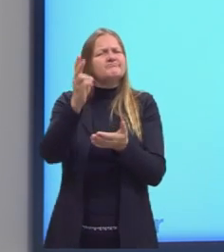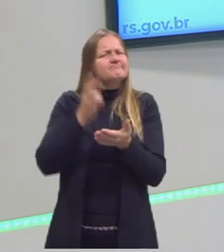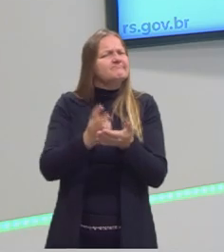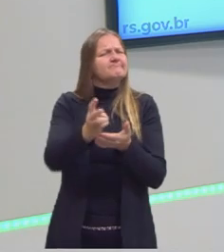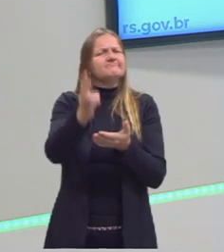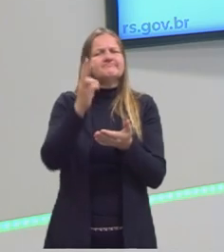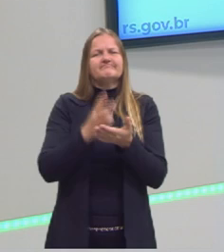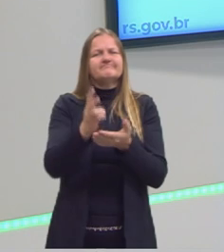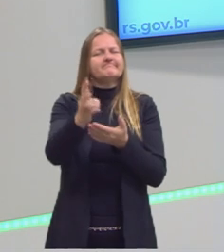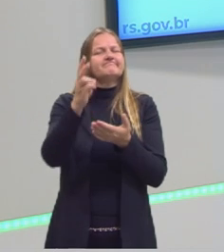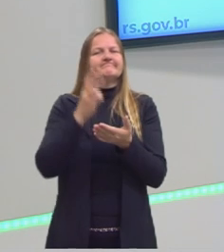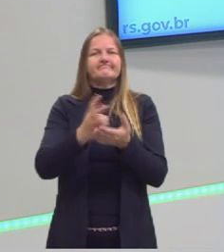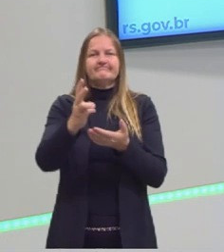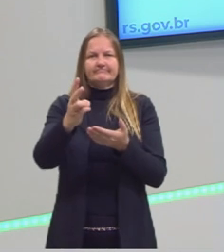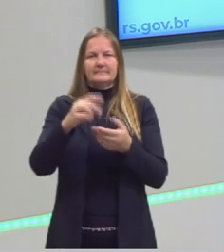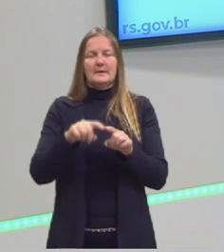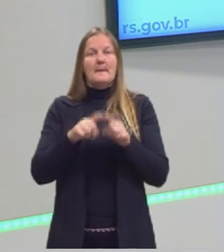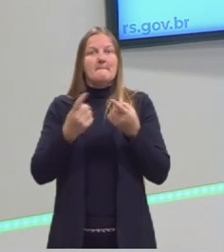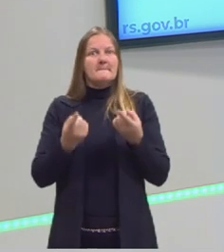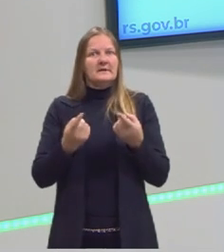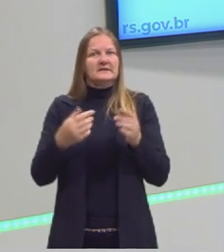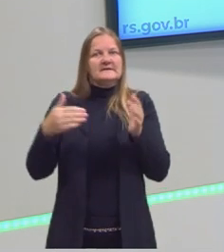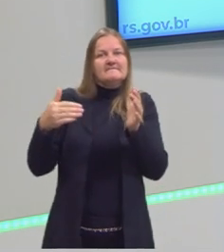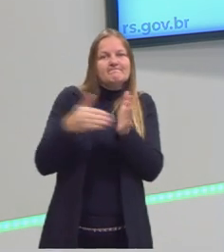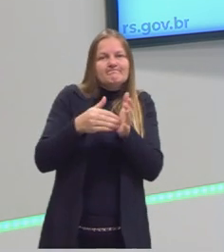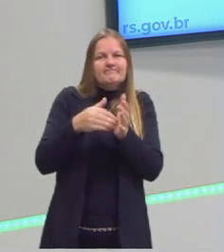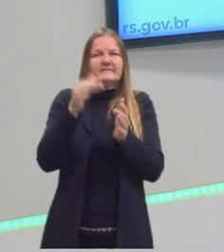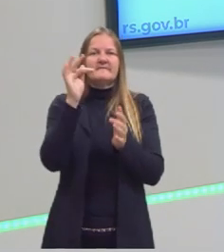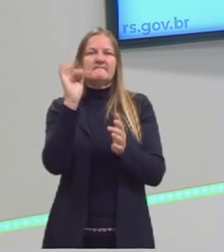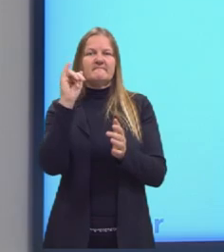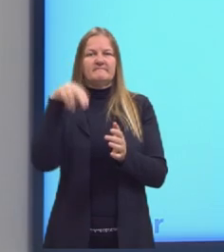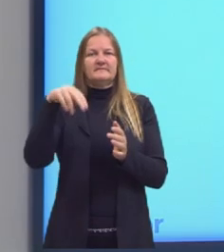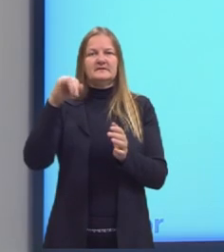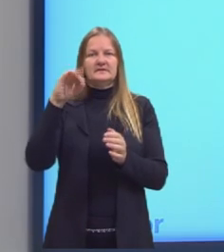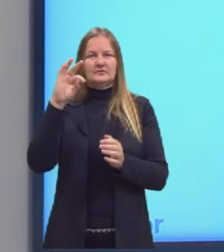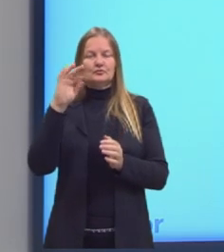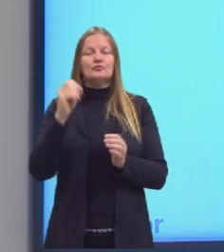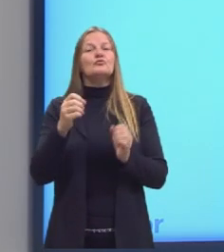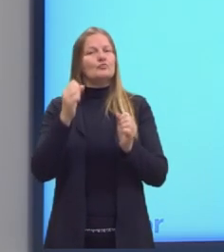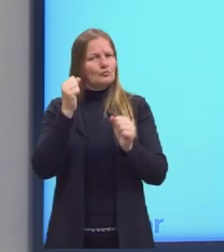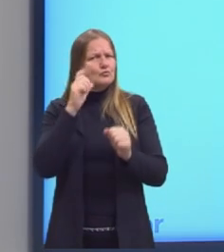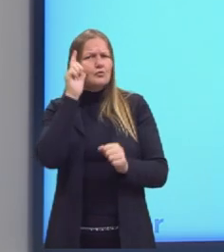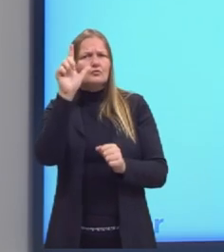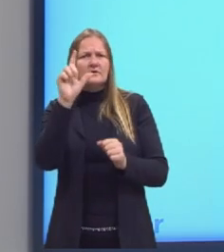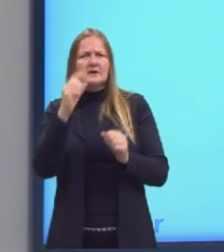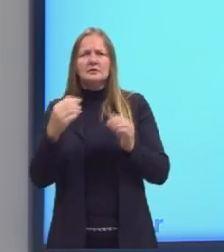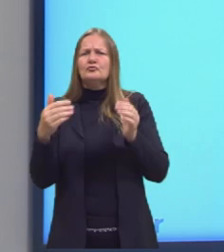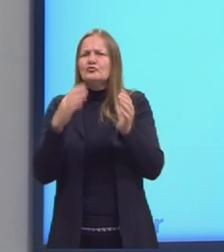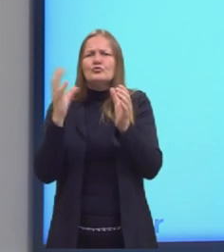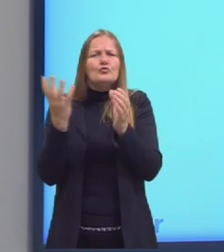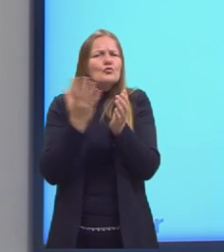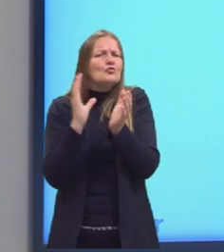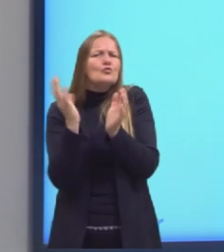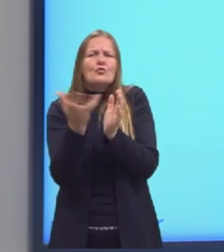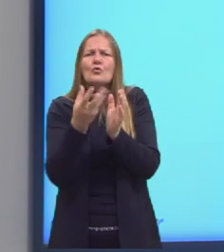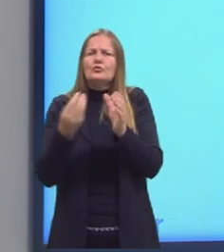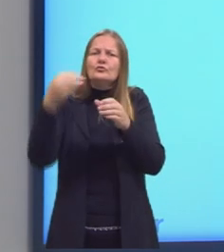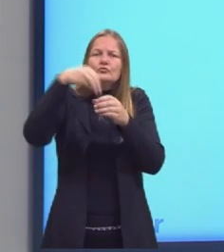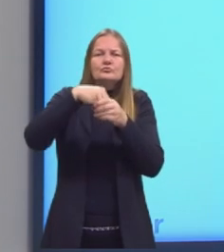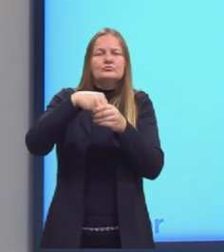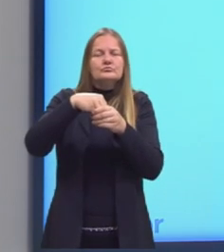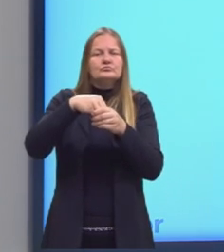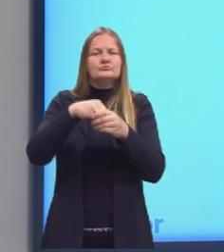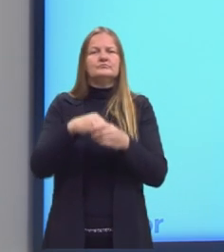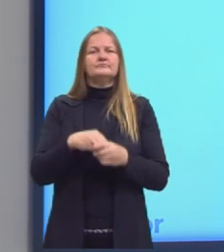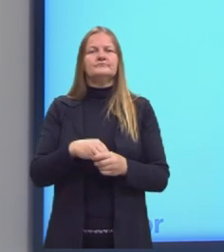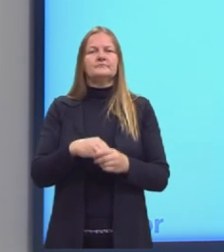indefinidamente. Mas, já o conjunto finito, eu consigo representar todos os termos dele, né? Sei o